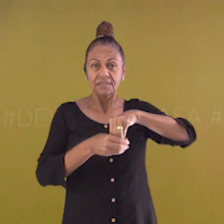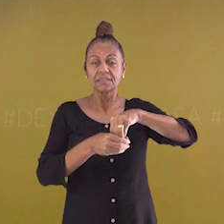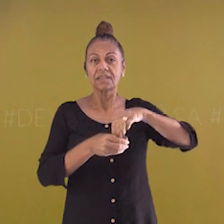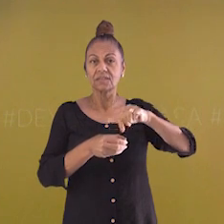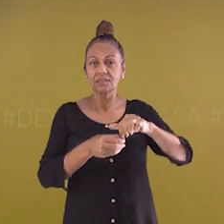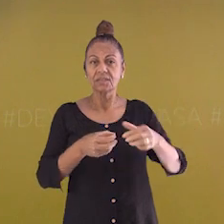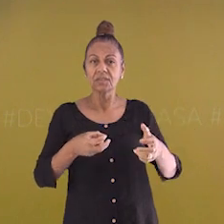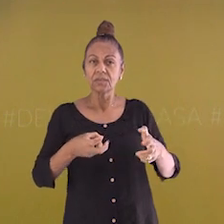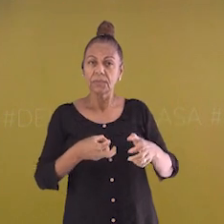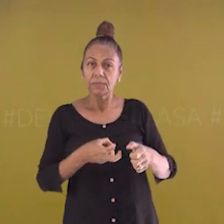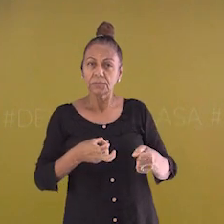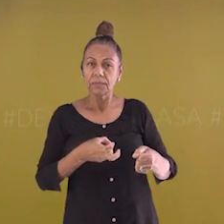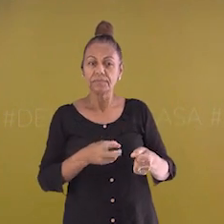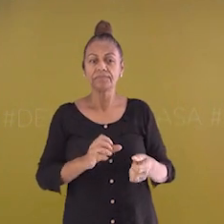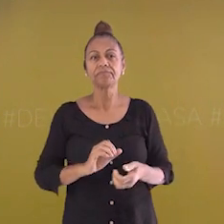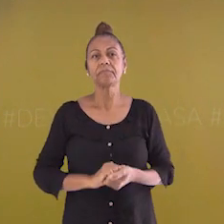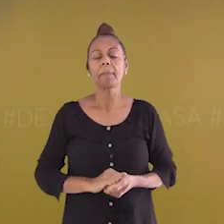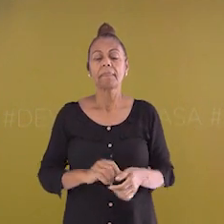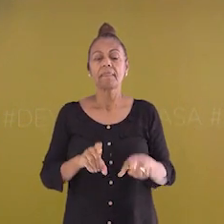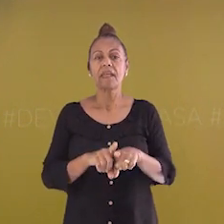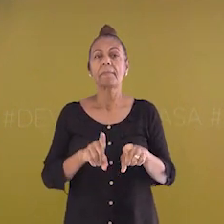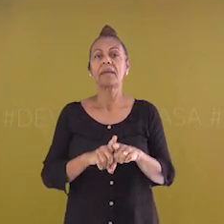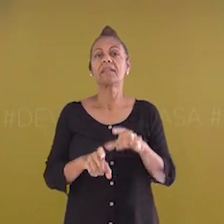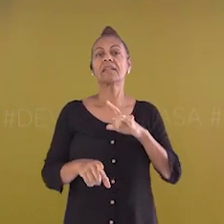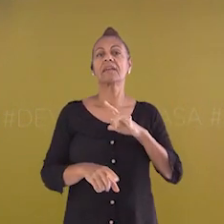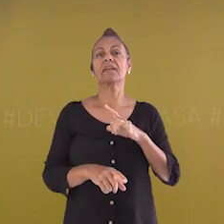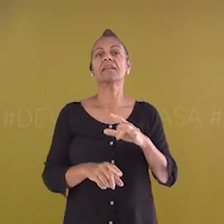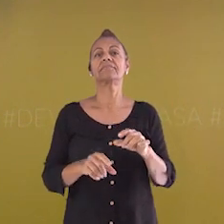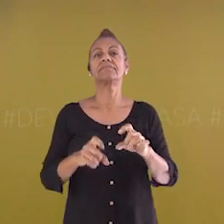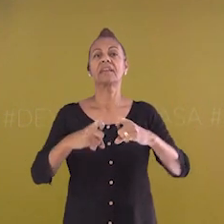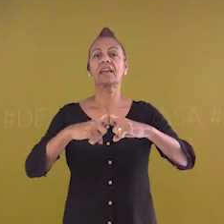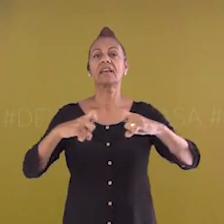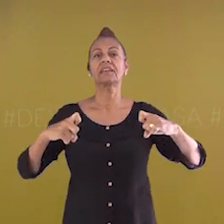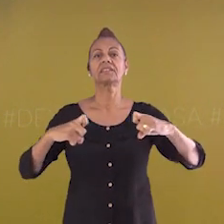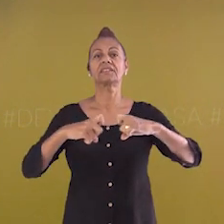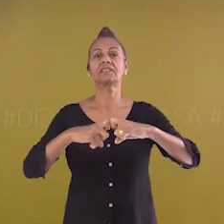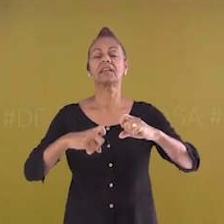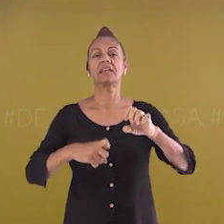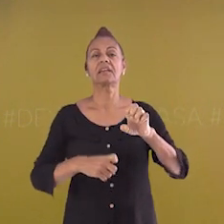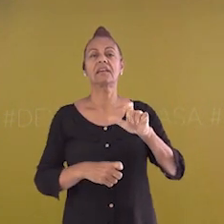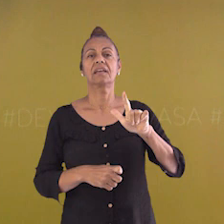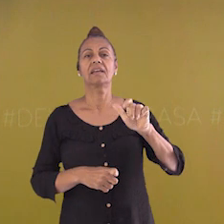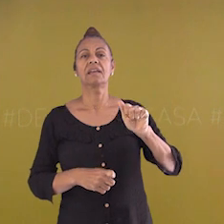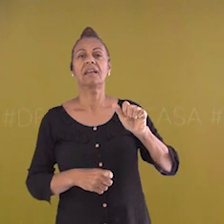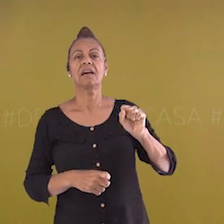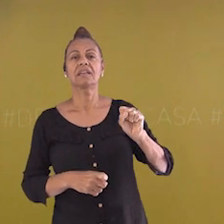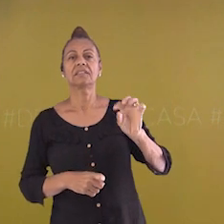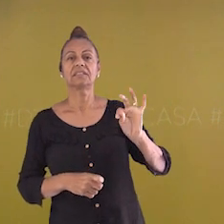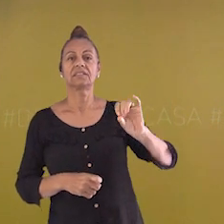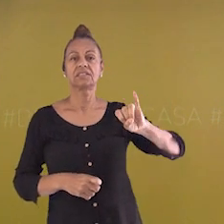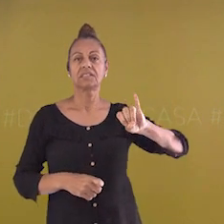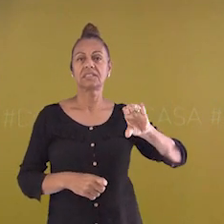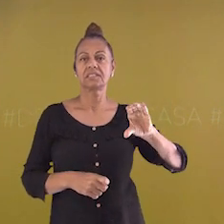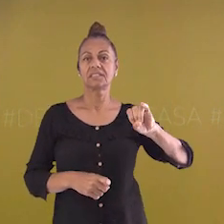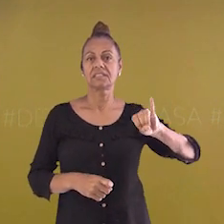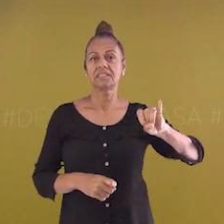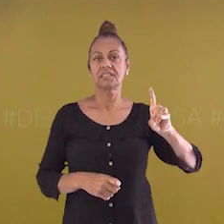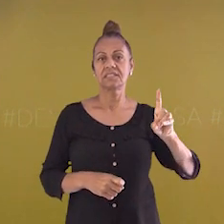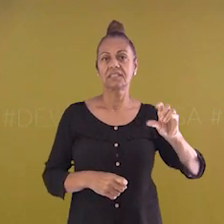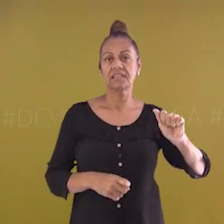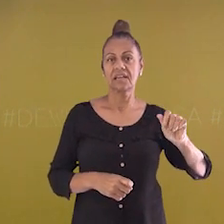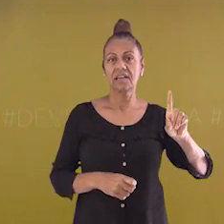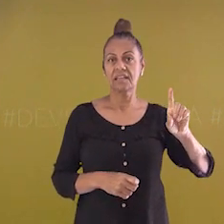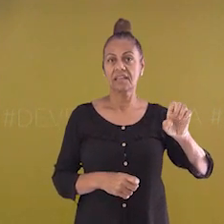Temos também a elasticidade, que eu posso demonstrar observando como esse elástico, ele se